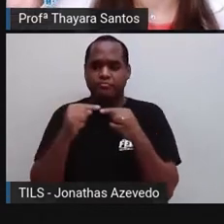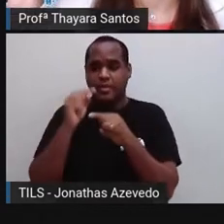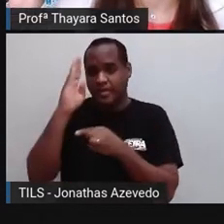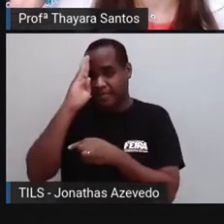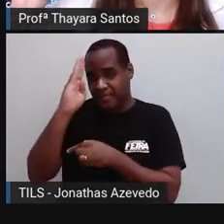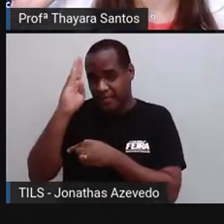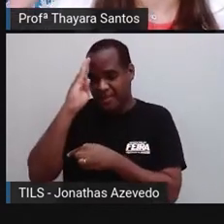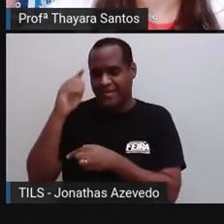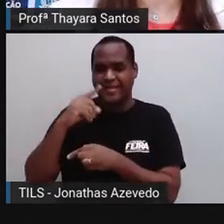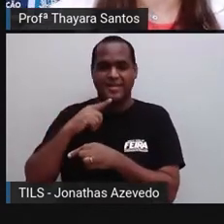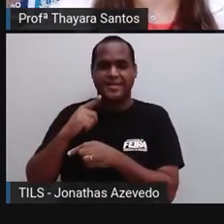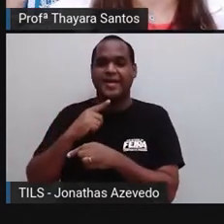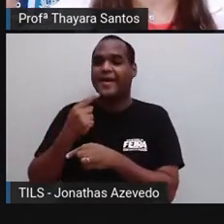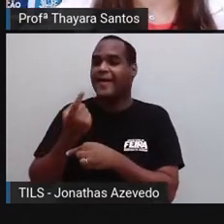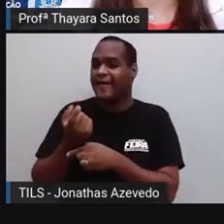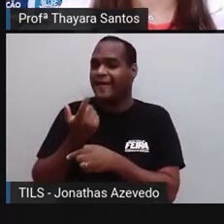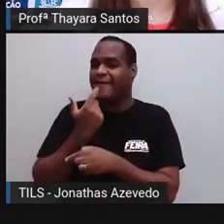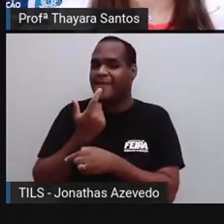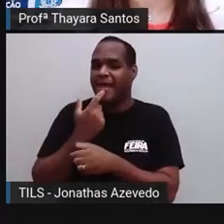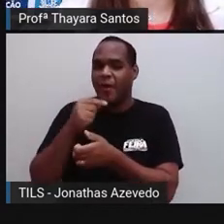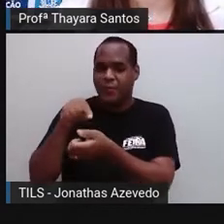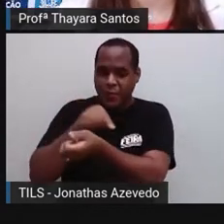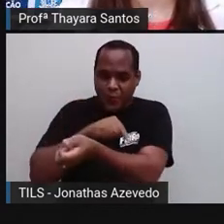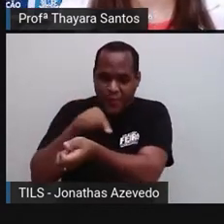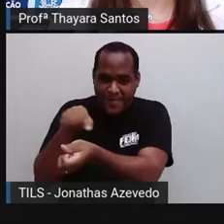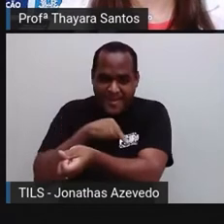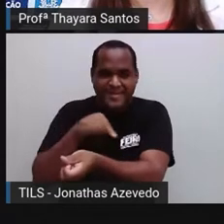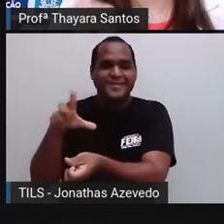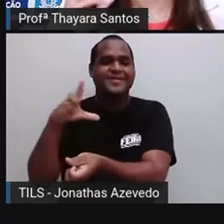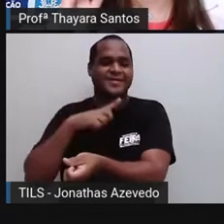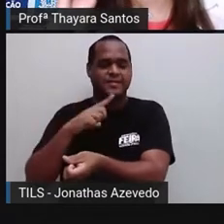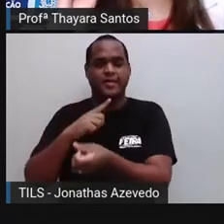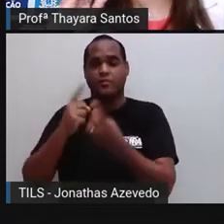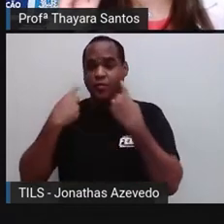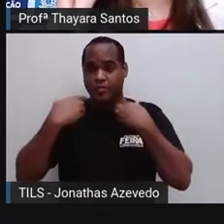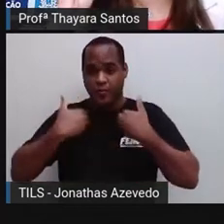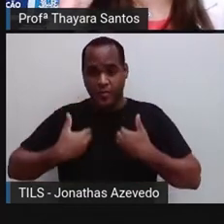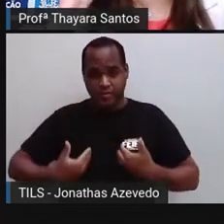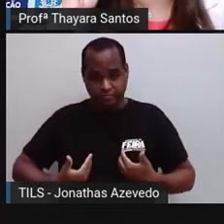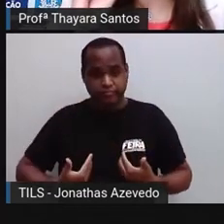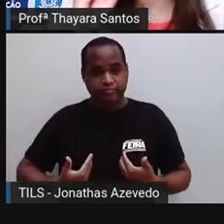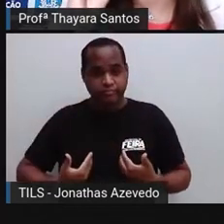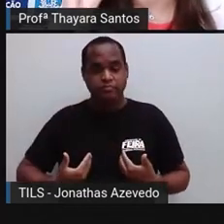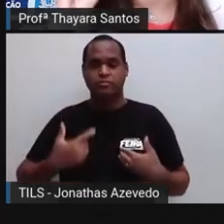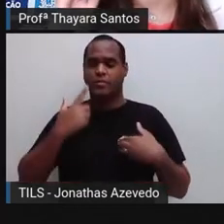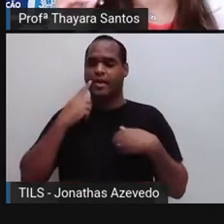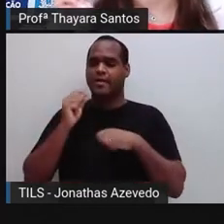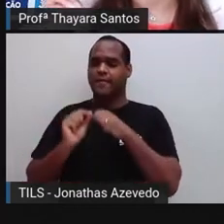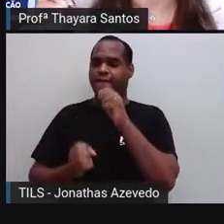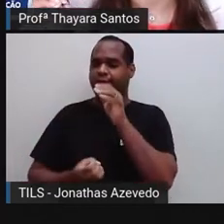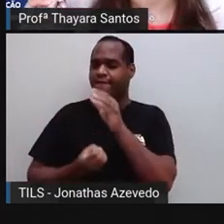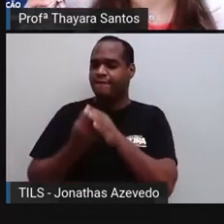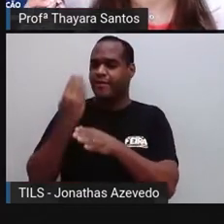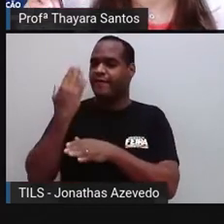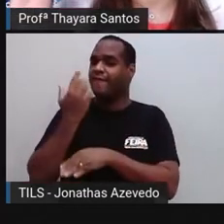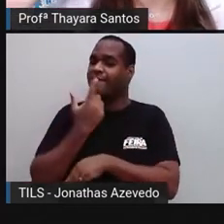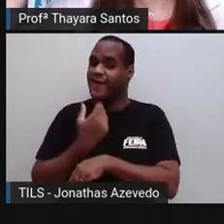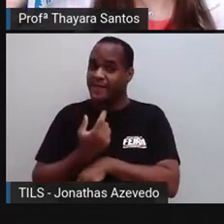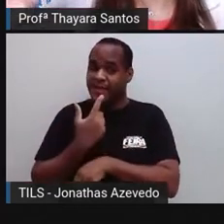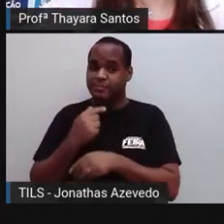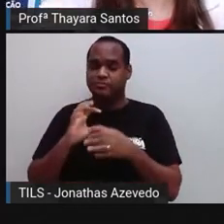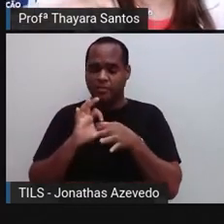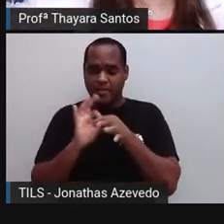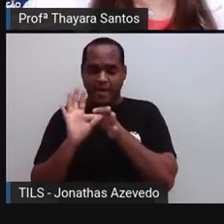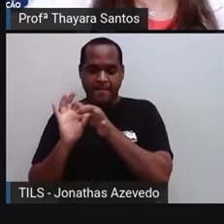de uma célula distante. E esse hormônio, ele é produzido, liberado na corrente sanguínea